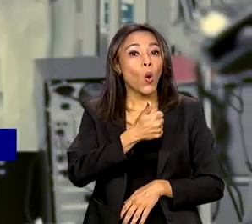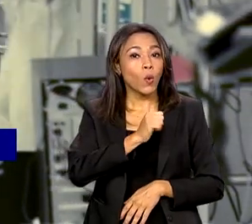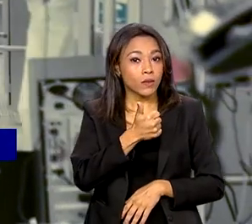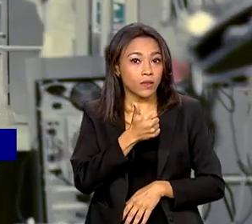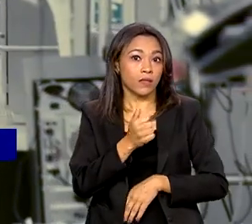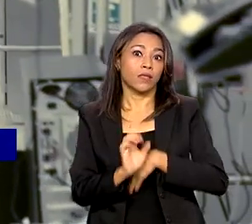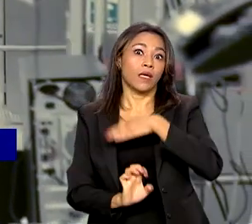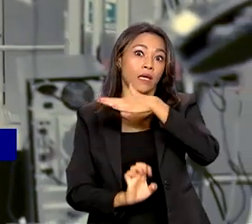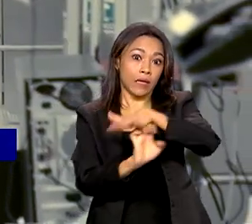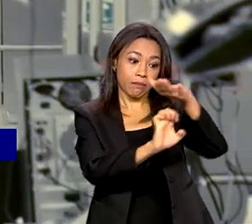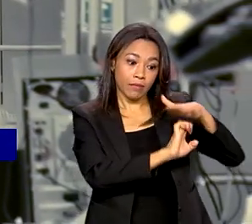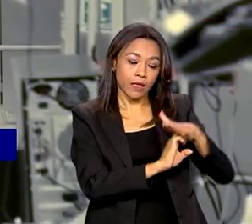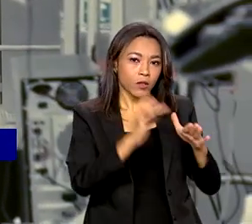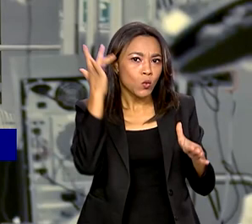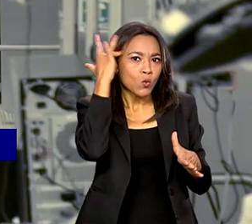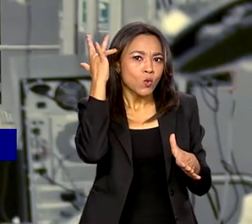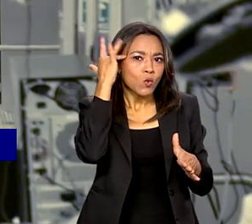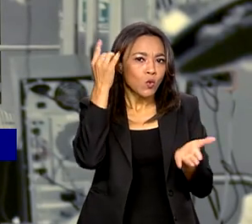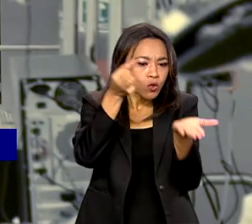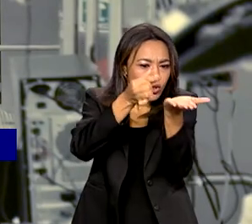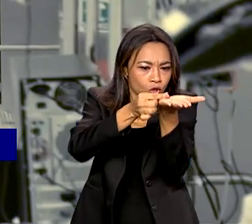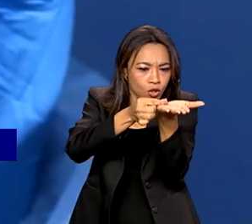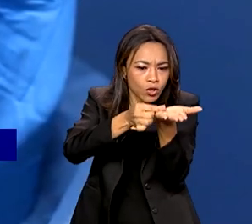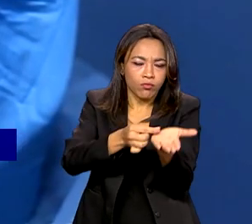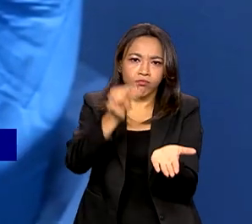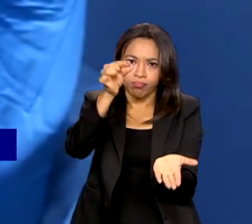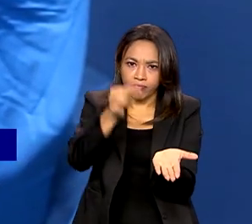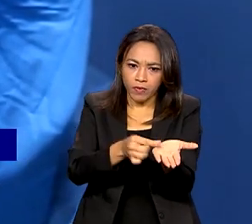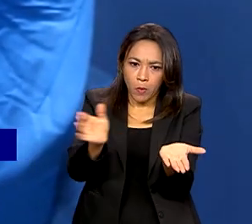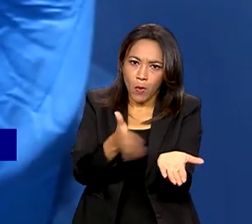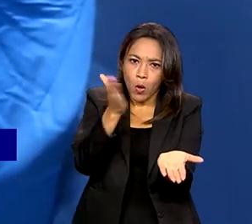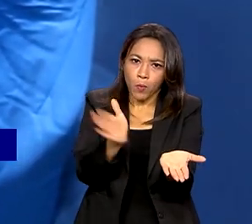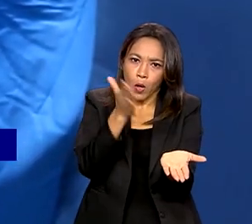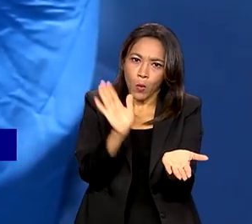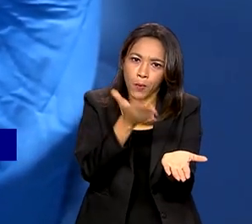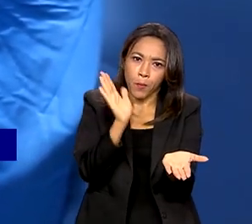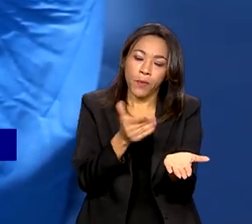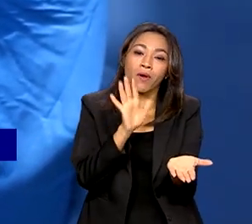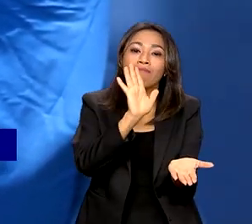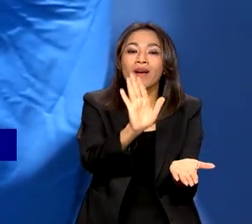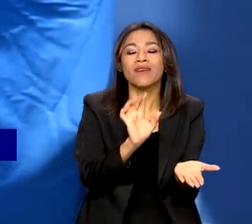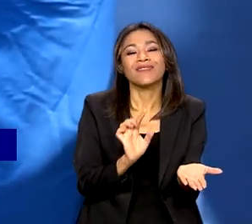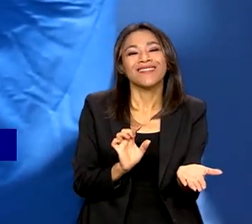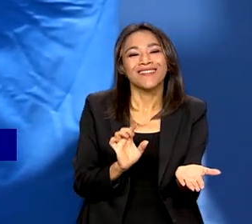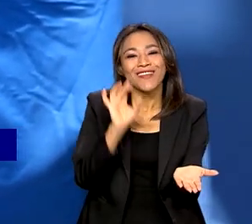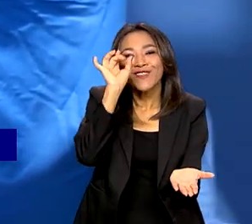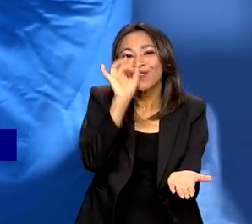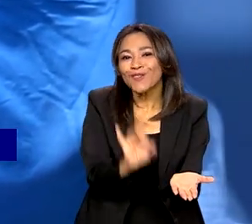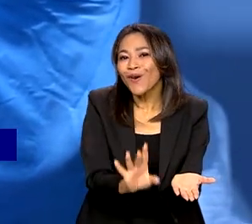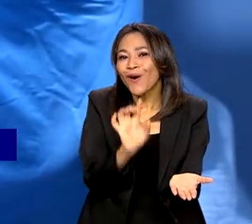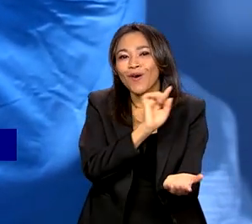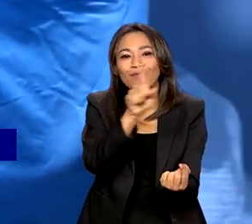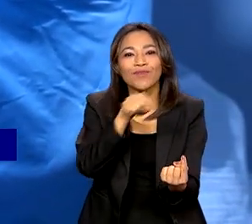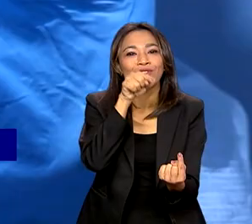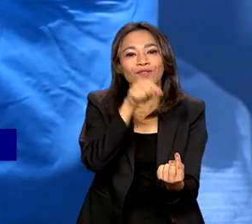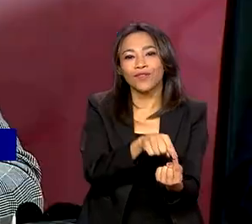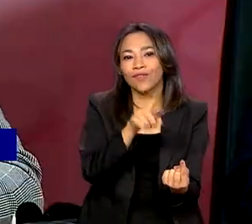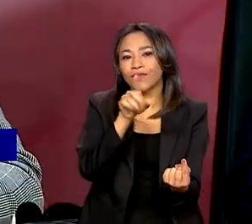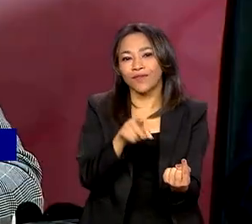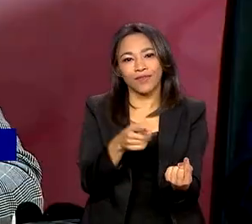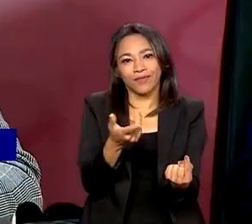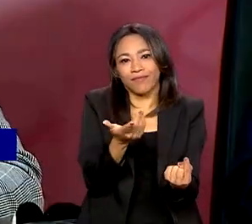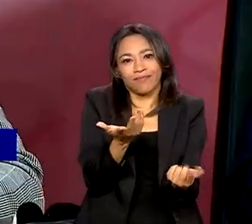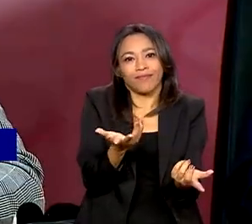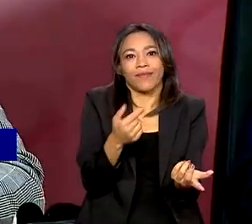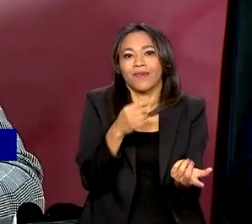empresas na cadeia de produção de semicondutores. No entanto, a capacidade é apenas para a finalização dos componentes.